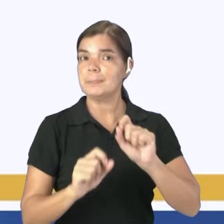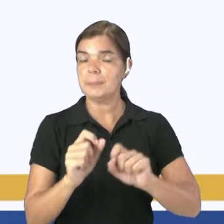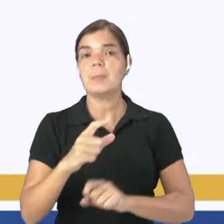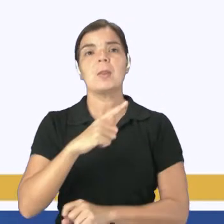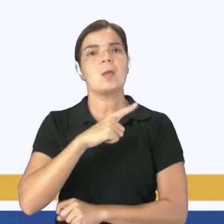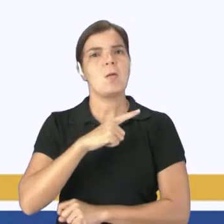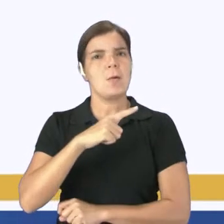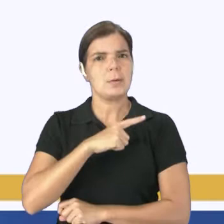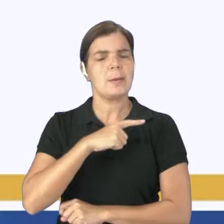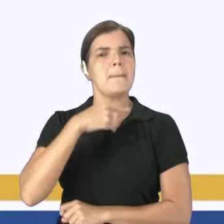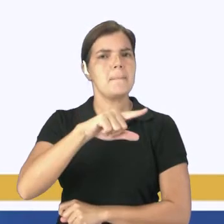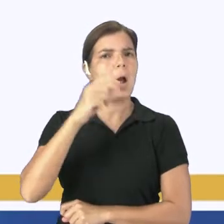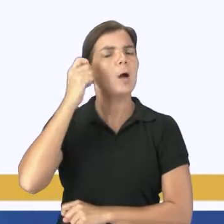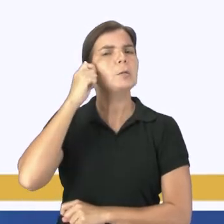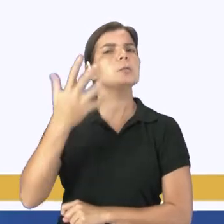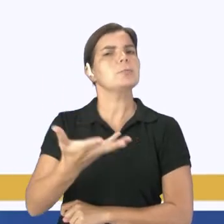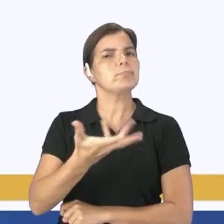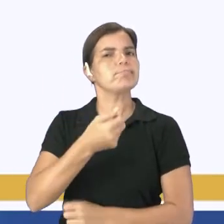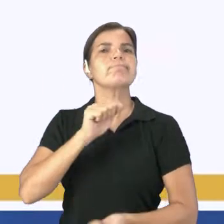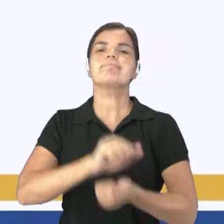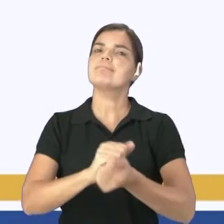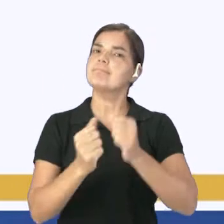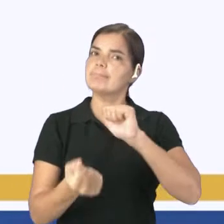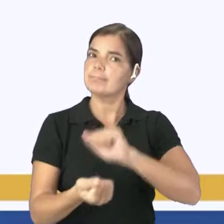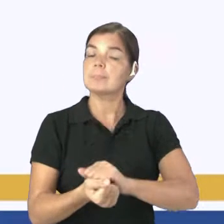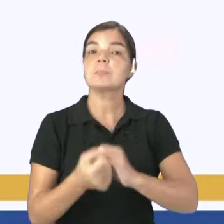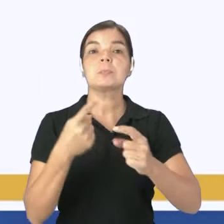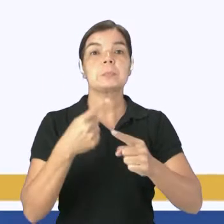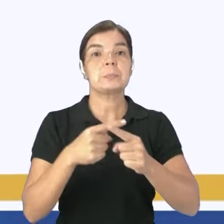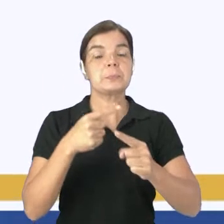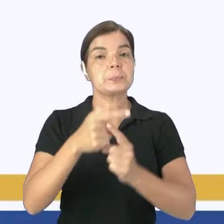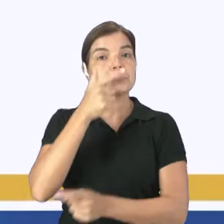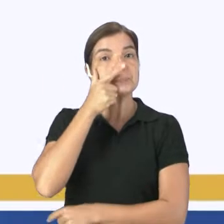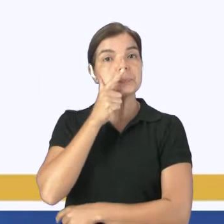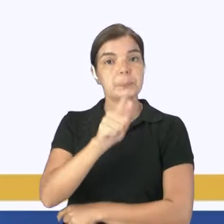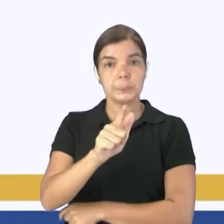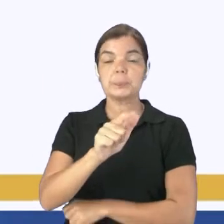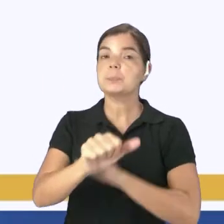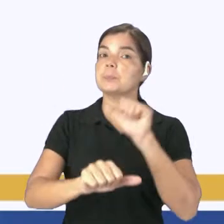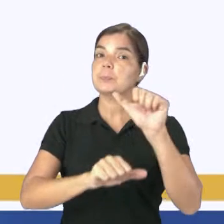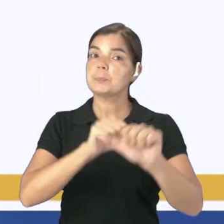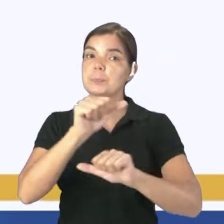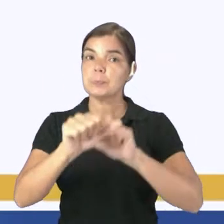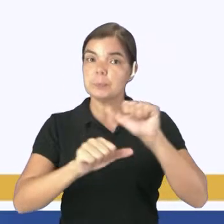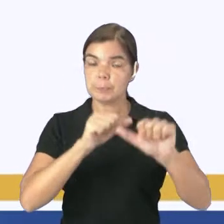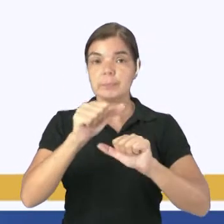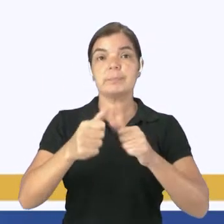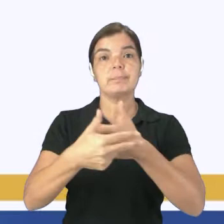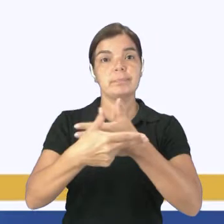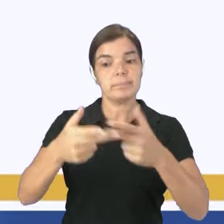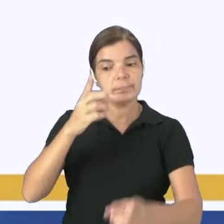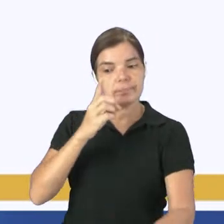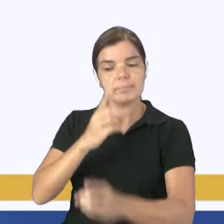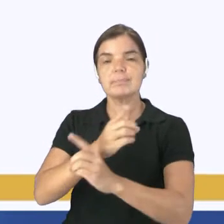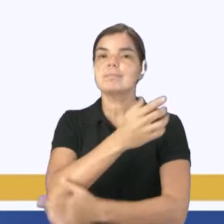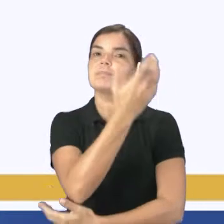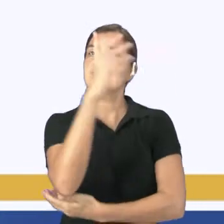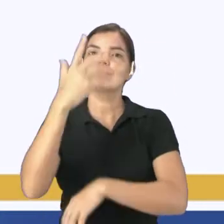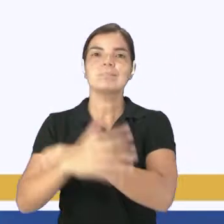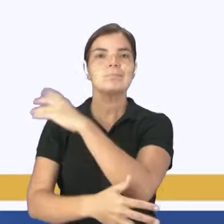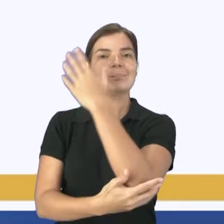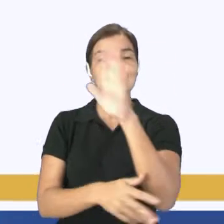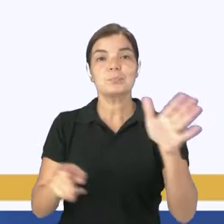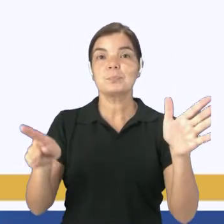maior capacidade de adaptação porque ele acaba conseguindo transformar os recursos encontrados na natureza em prol do seu próprio